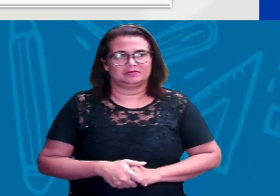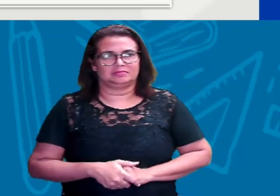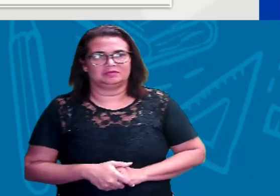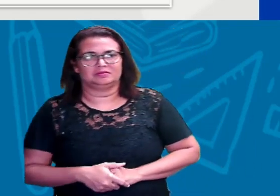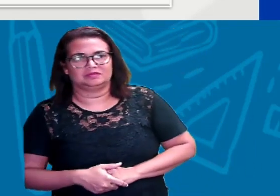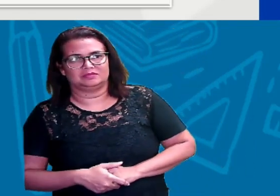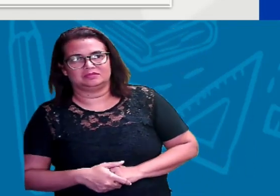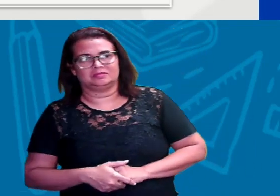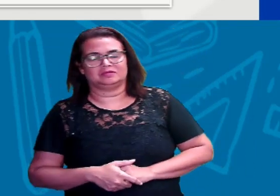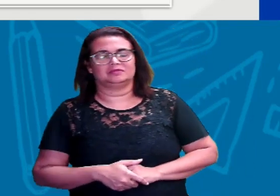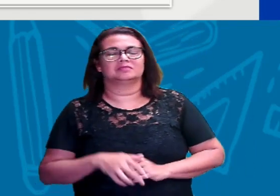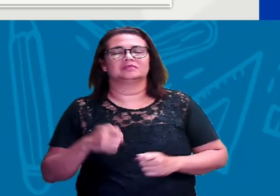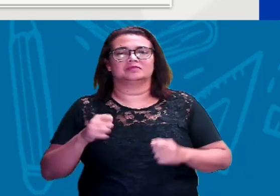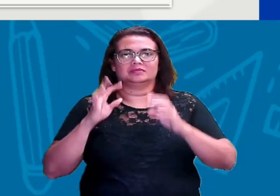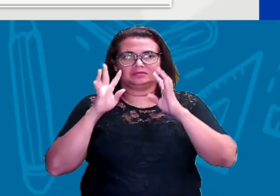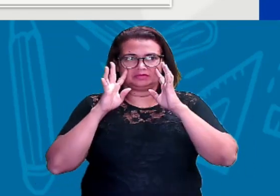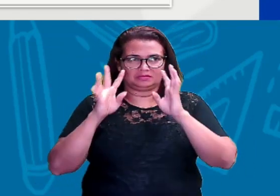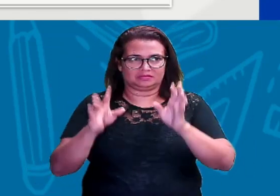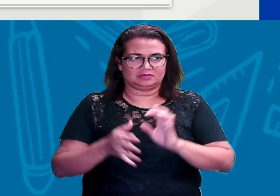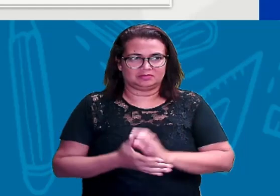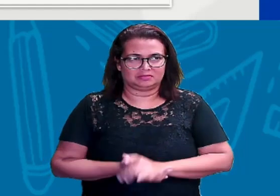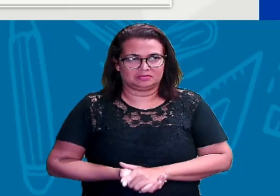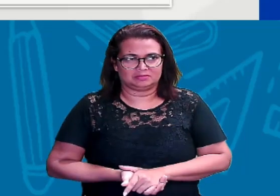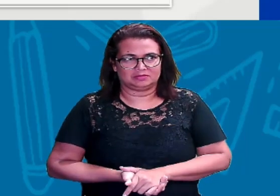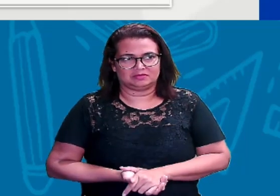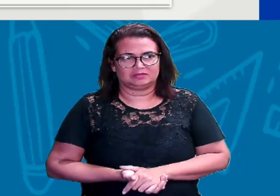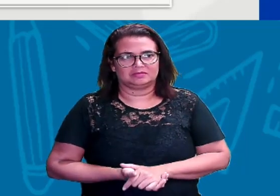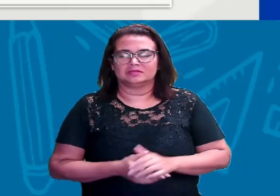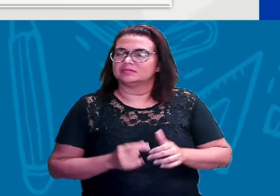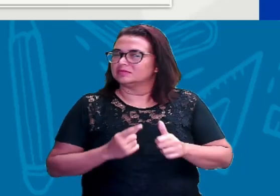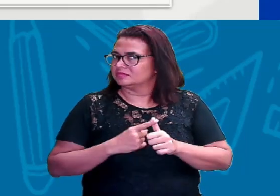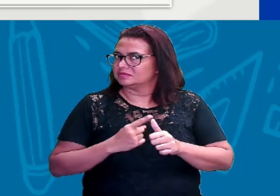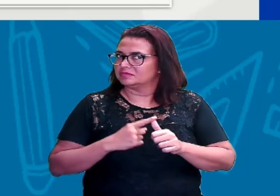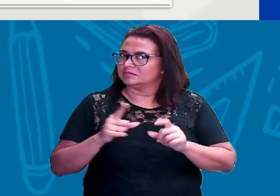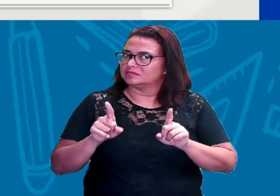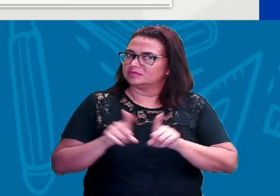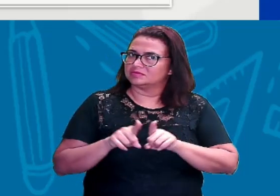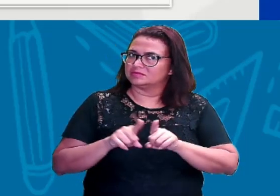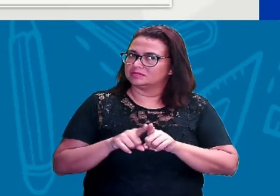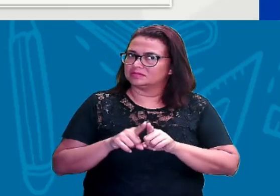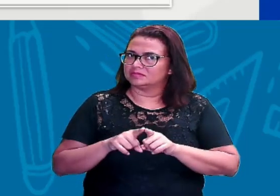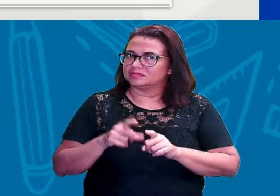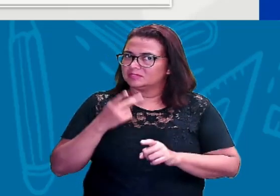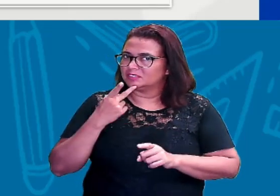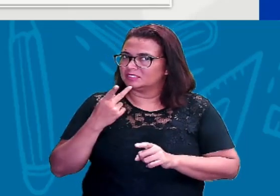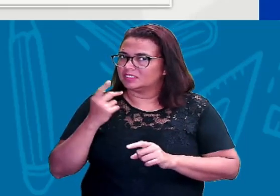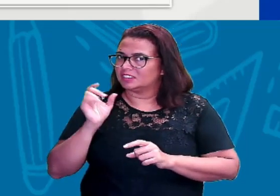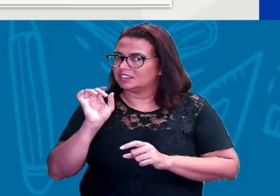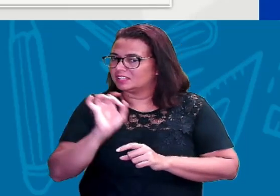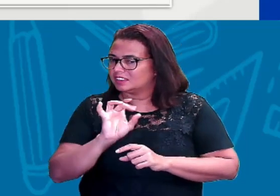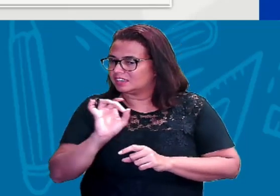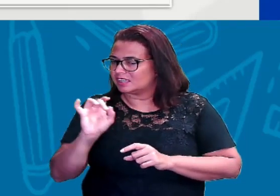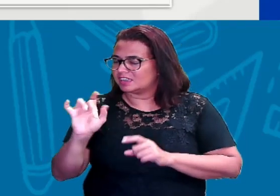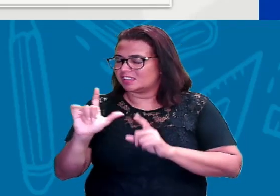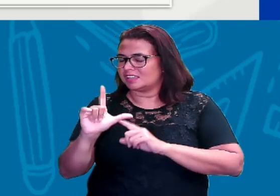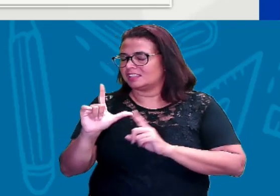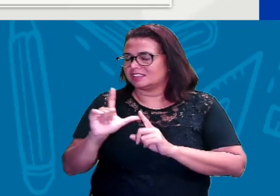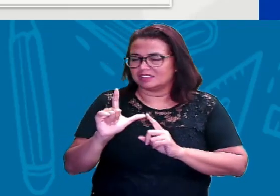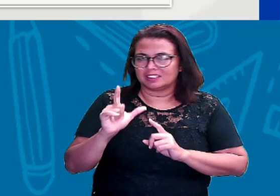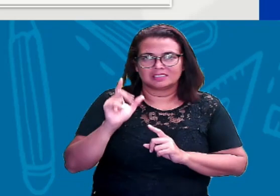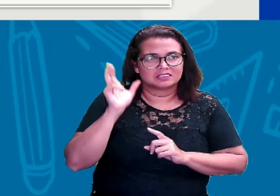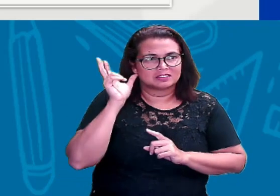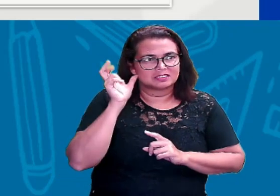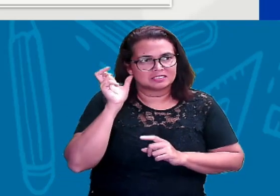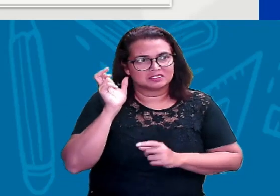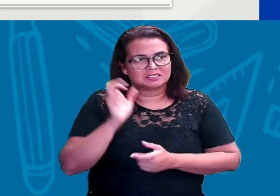é a questão de prestar atenção. Tanto a primeira também. Será que você prestou atenção na pronúncia de cada letrinha do alfabeto? E